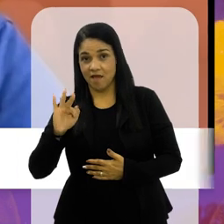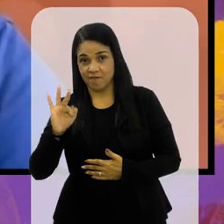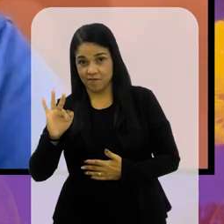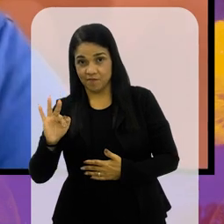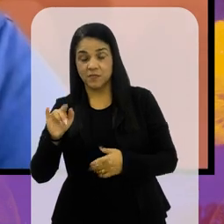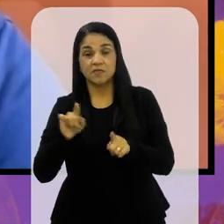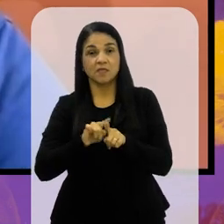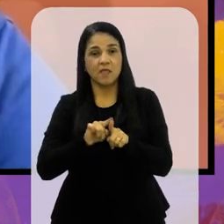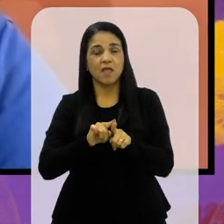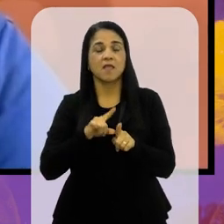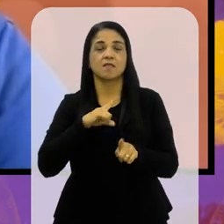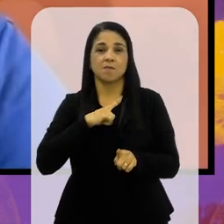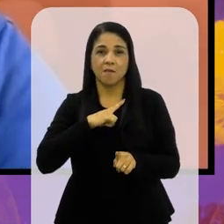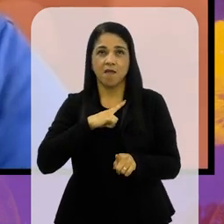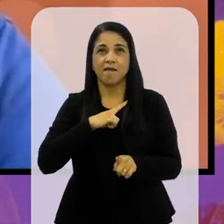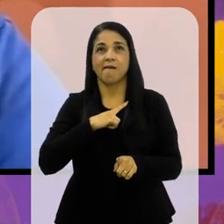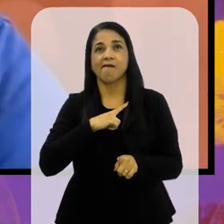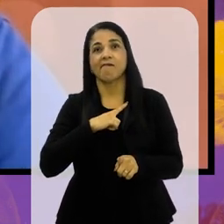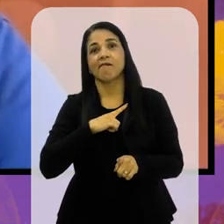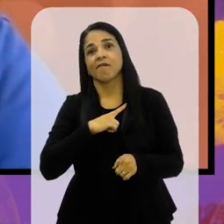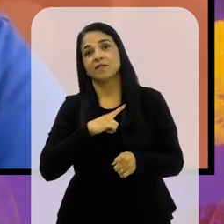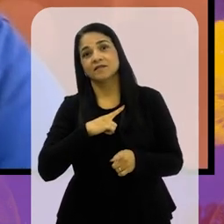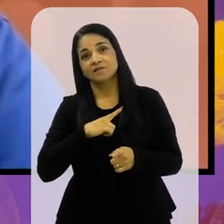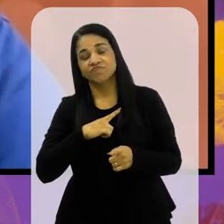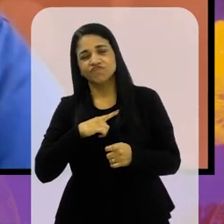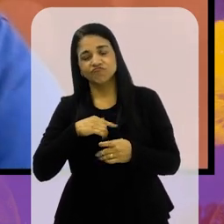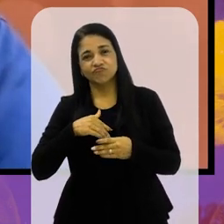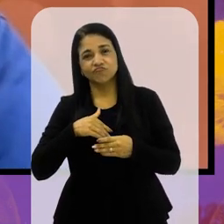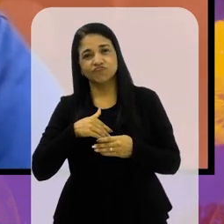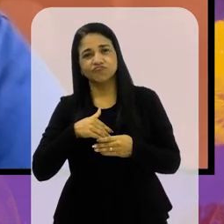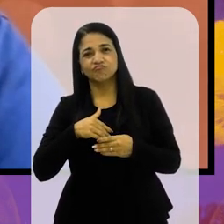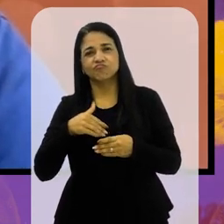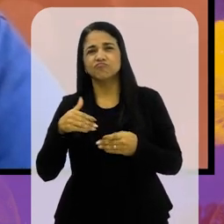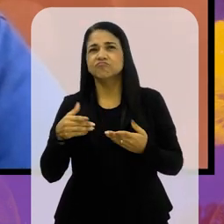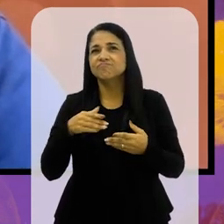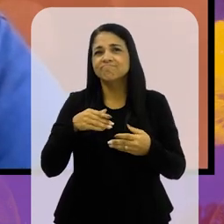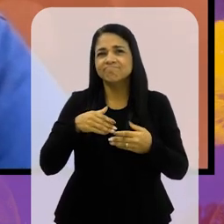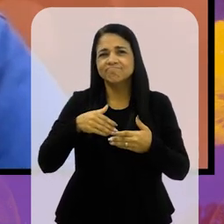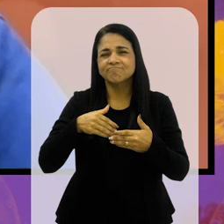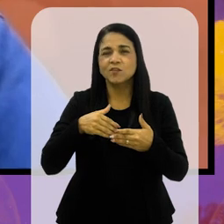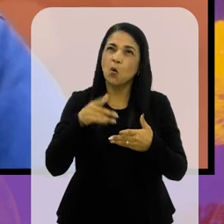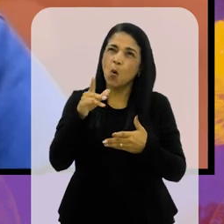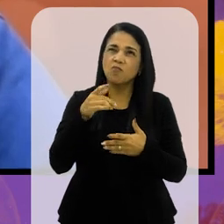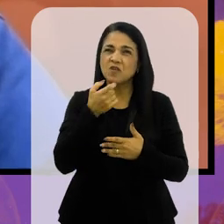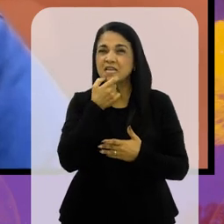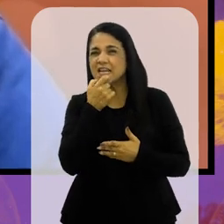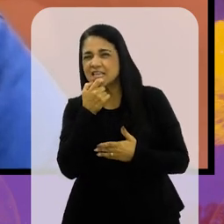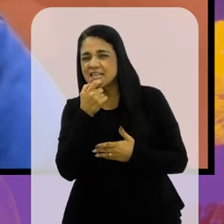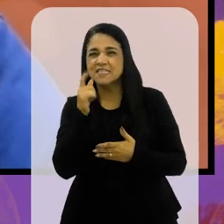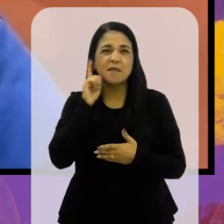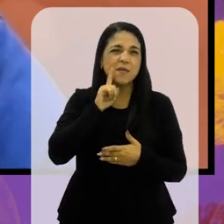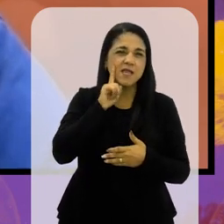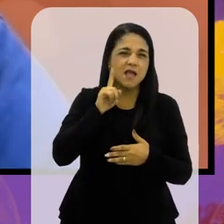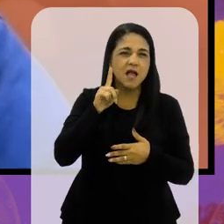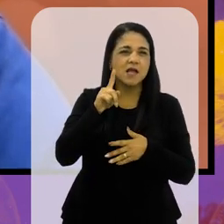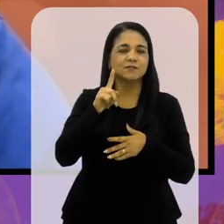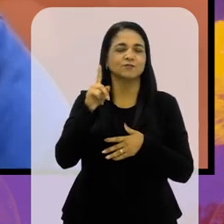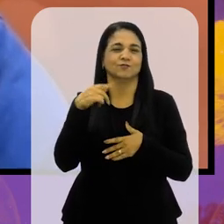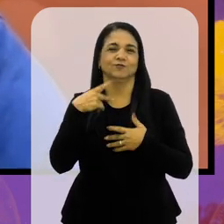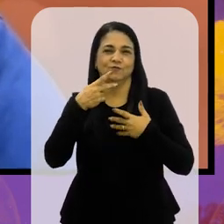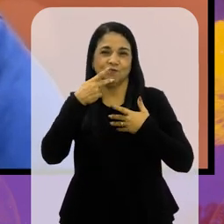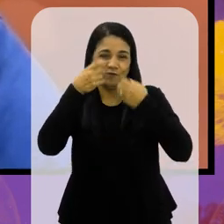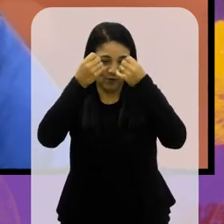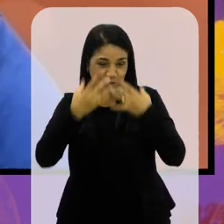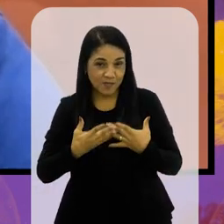colocou, nós temos agora, já para dar um, como diriam os ingleses ou os